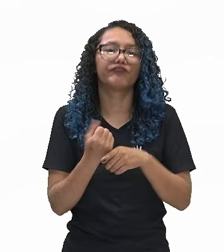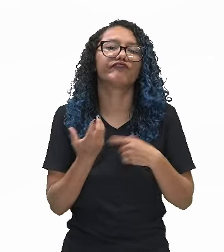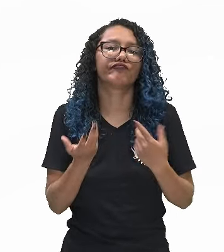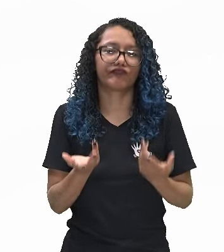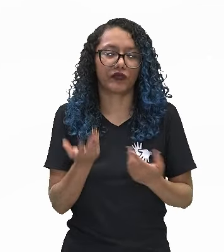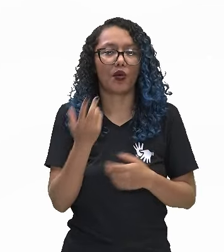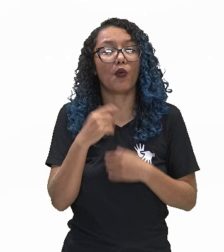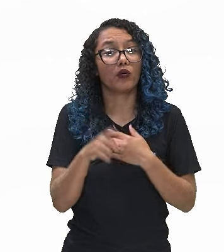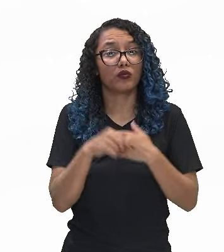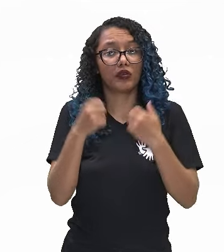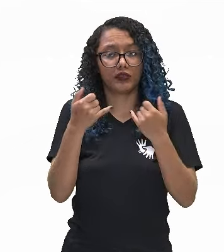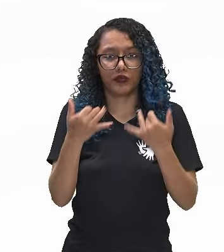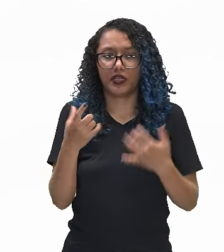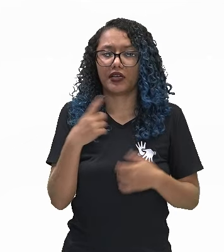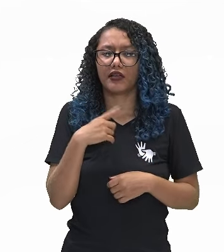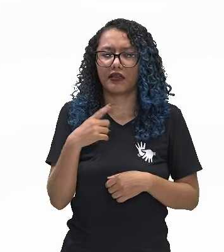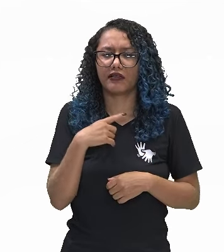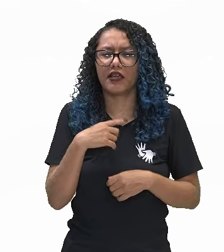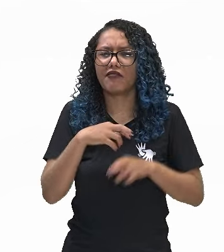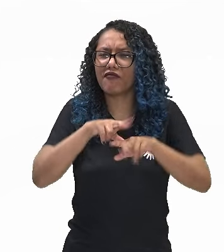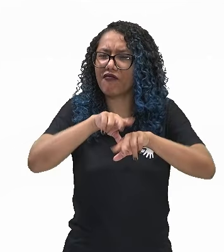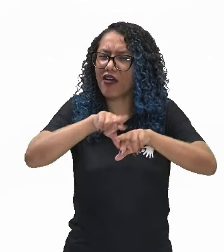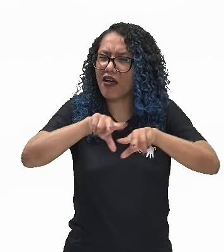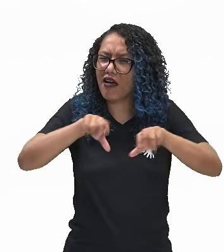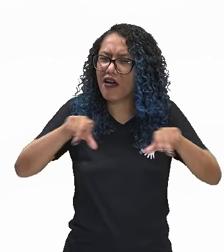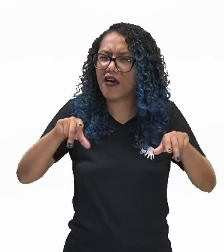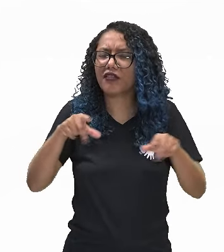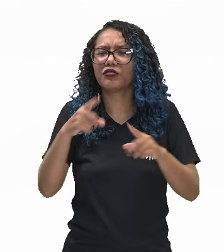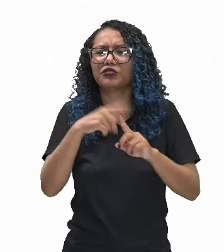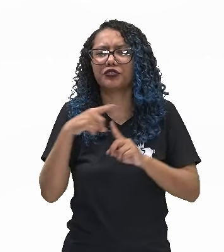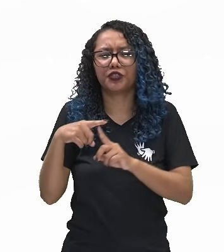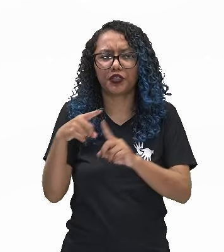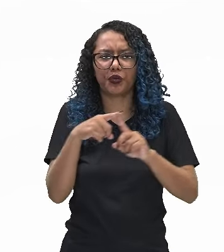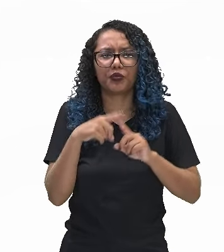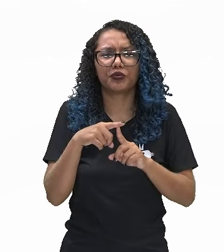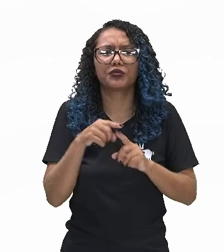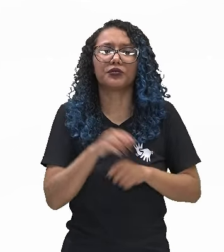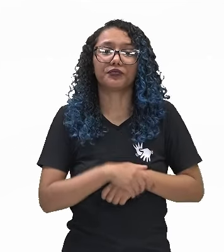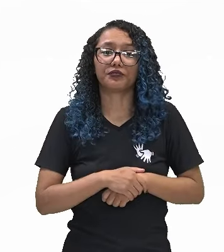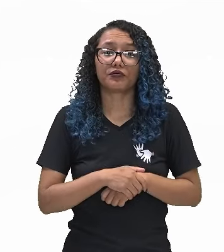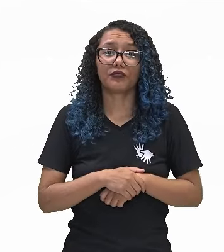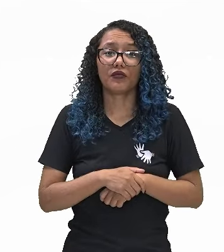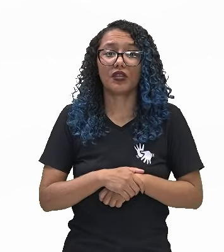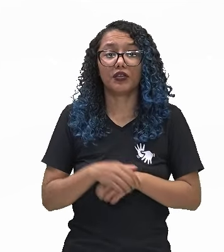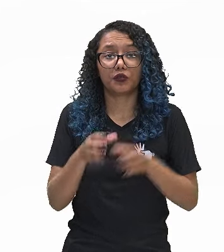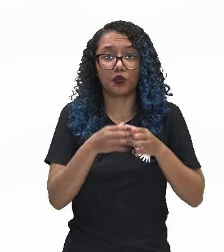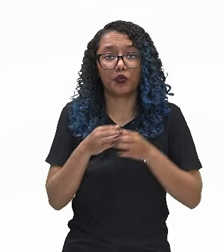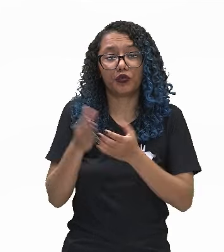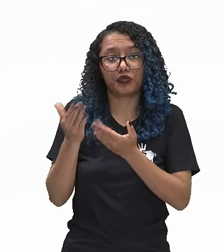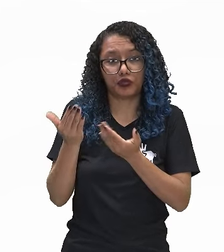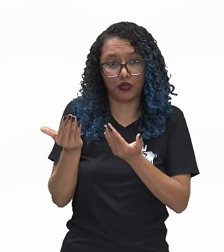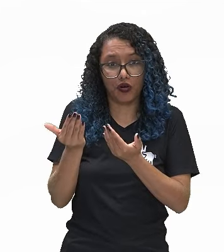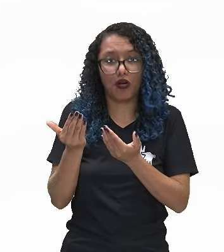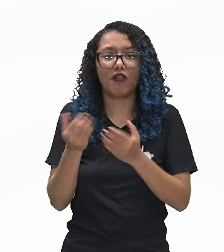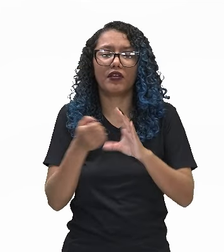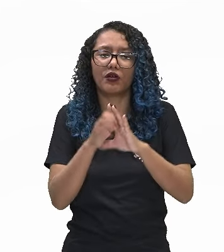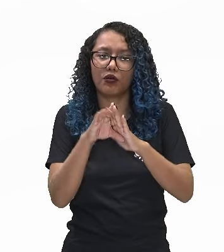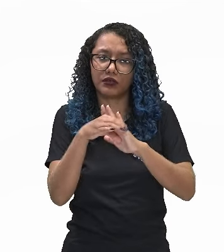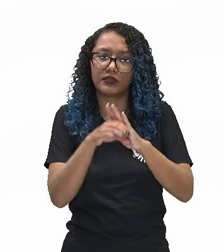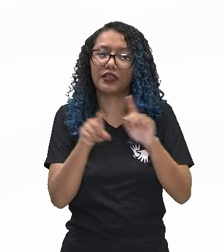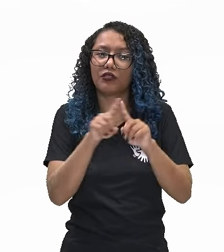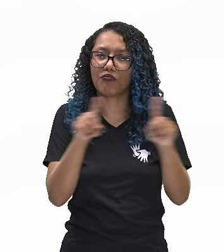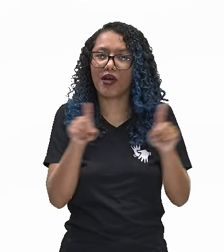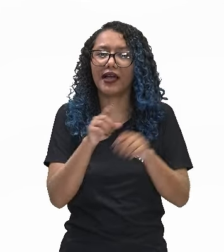juventude estão agrupadas de acordo com teorias diversas compreendidas em duas principais correntes, que são essas, a